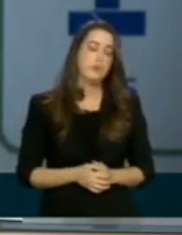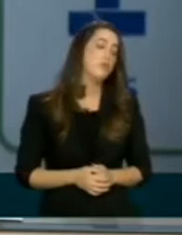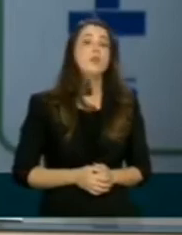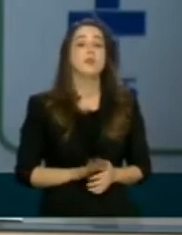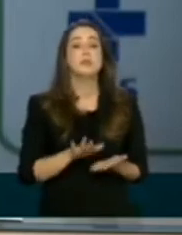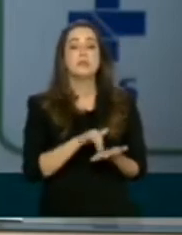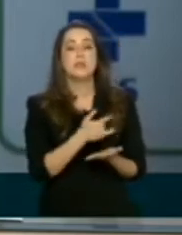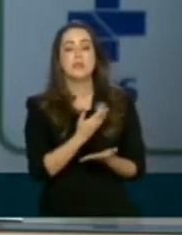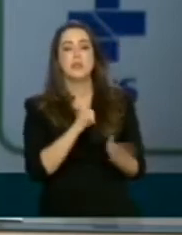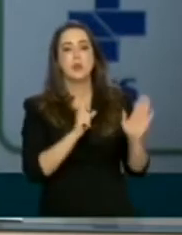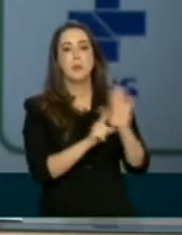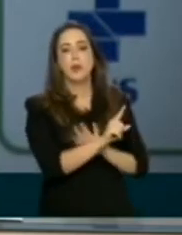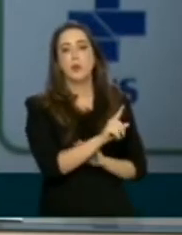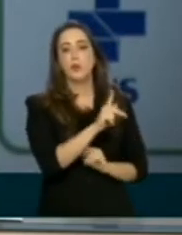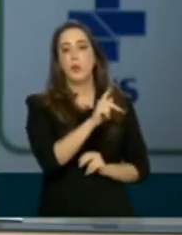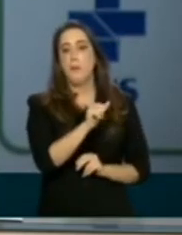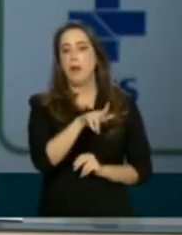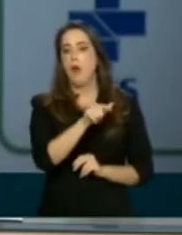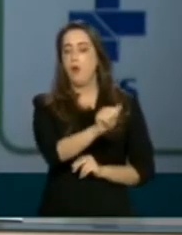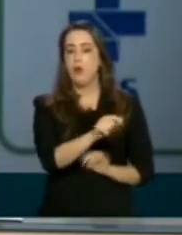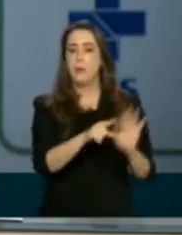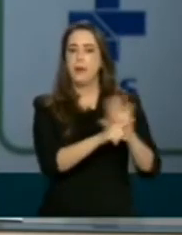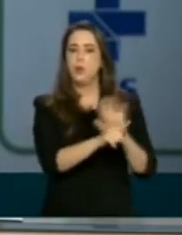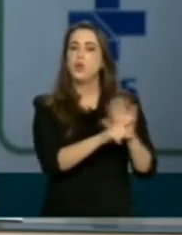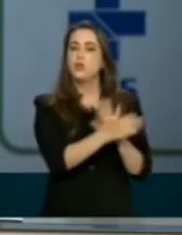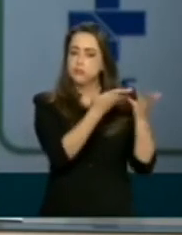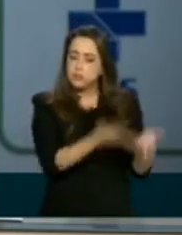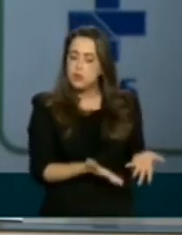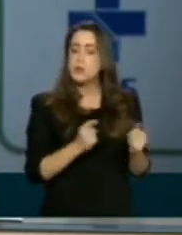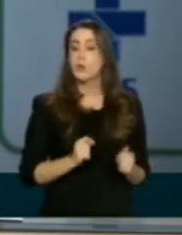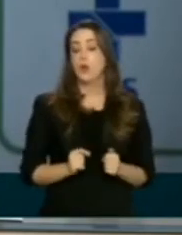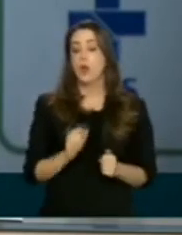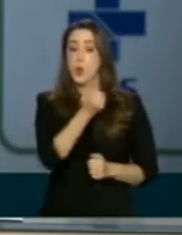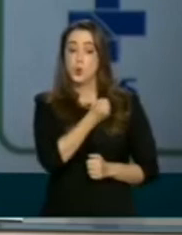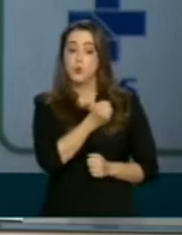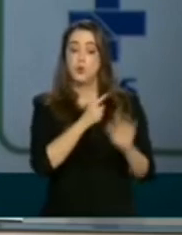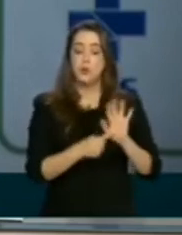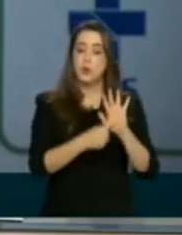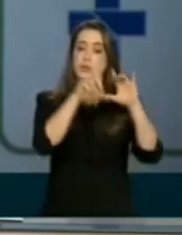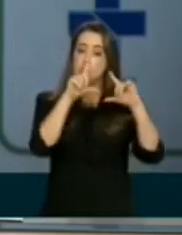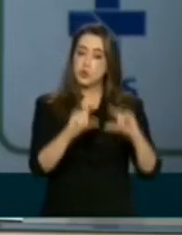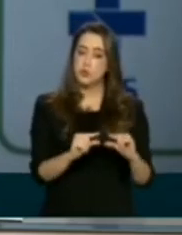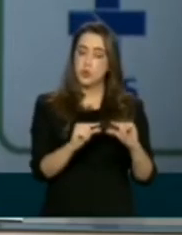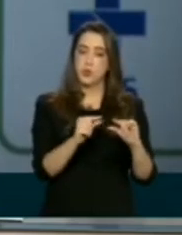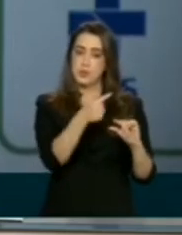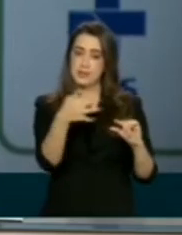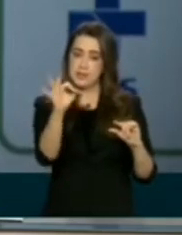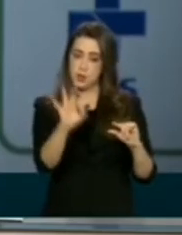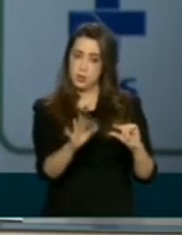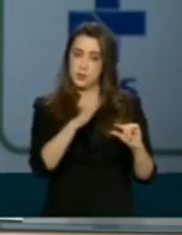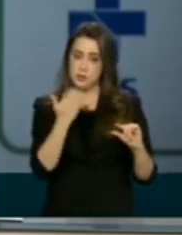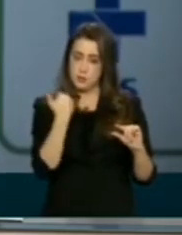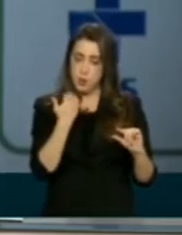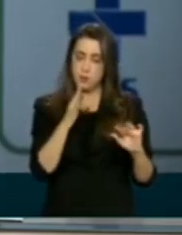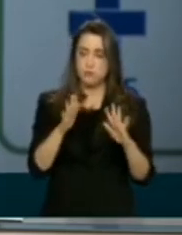Secretário, gente tem a Paula Ferreira, do Globo, perguntando exatamente isso. Os dados mostram uma queda no número de óbitos de 7%.